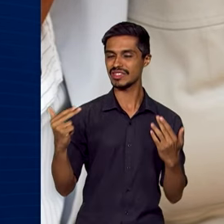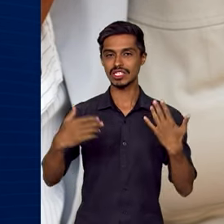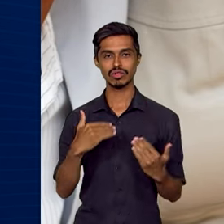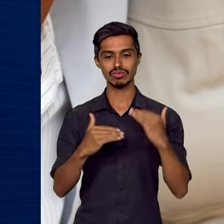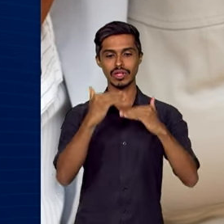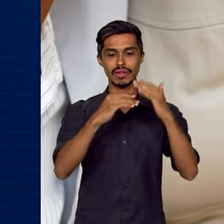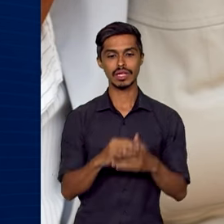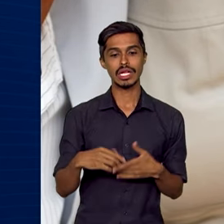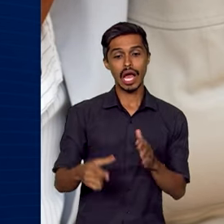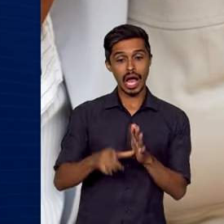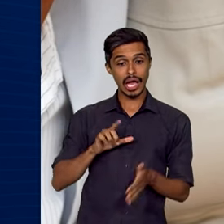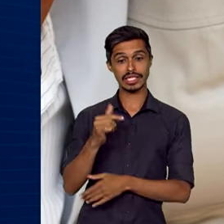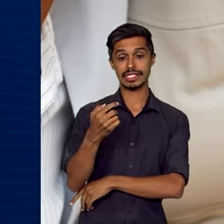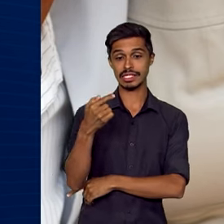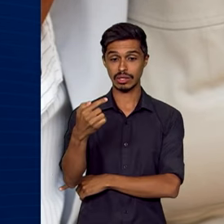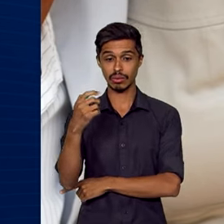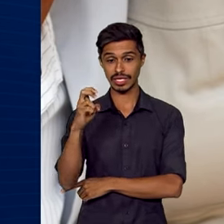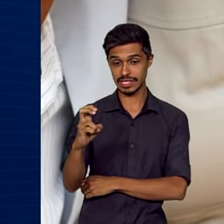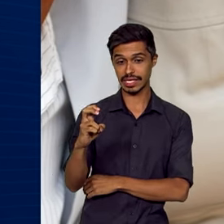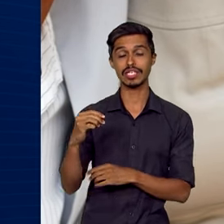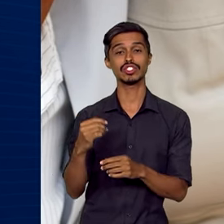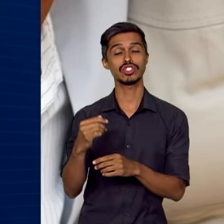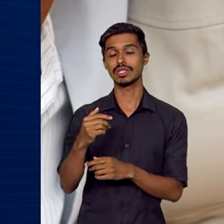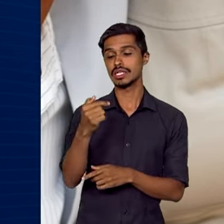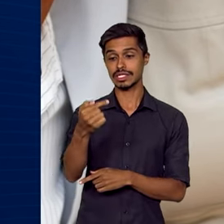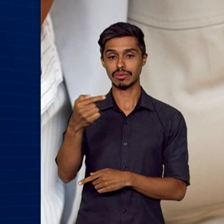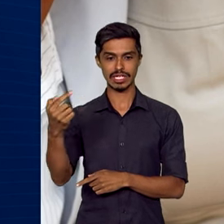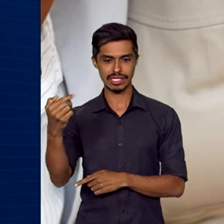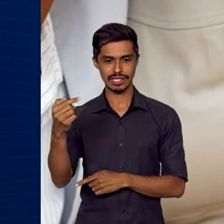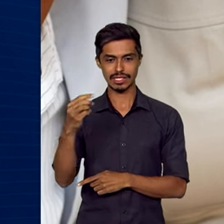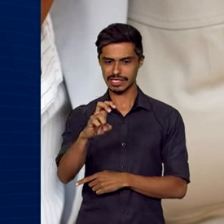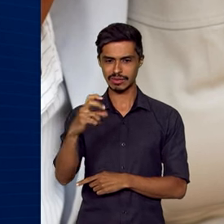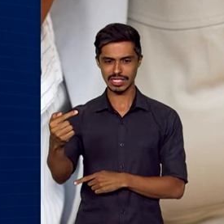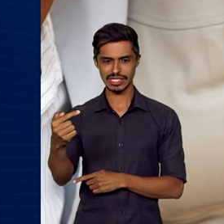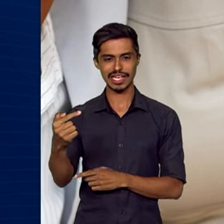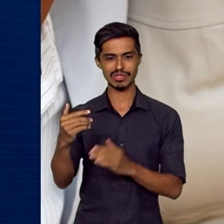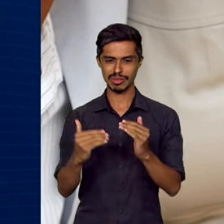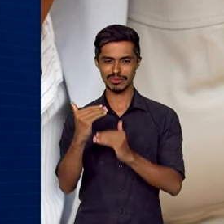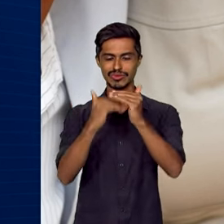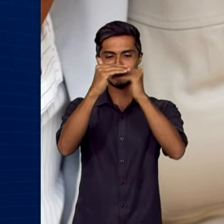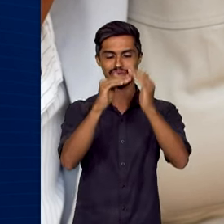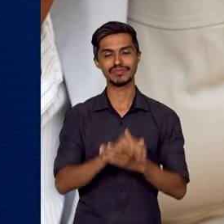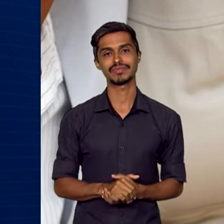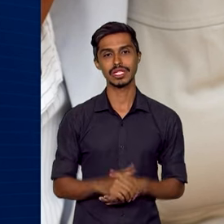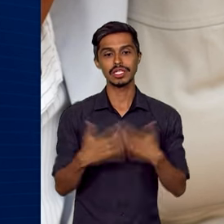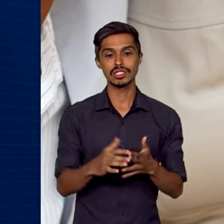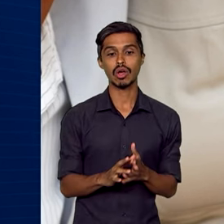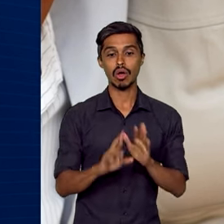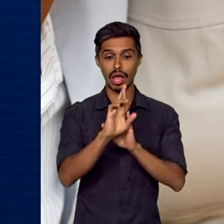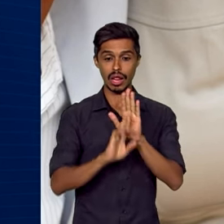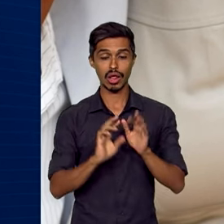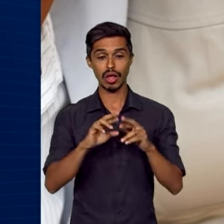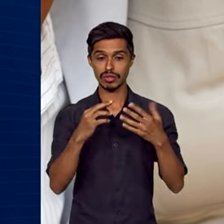94ª posição em 2022 para a 57ª. Segundo o relatório do Fórum